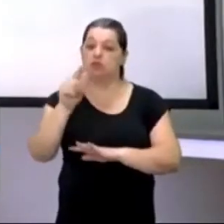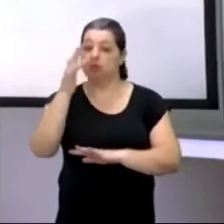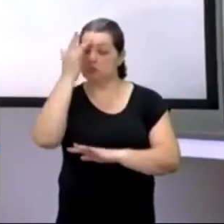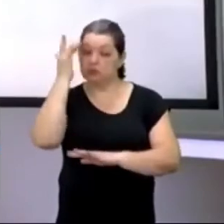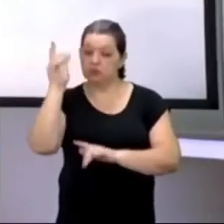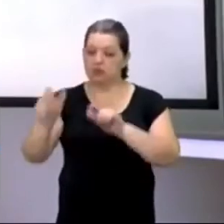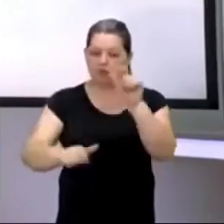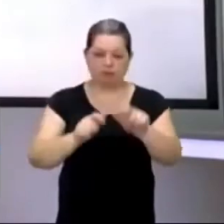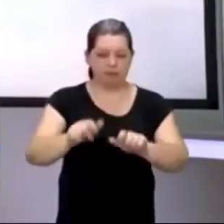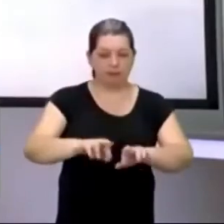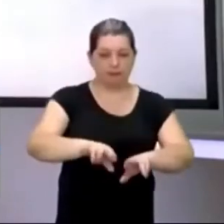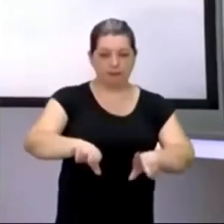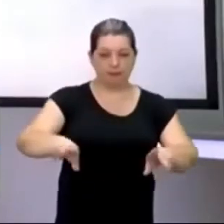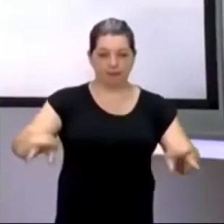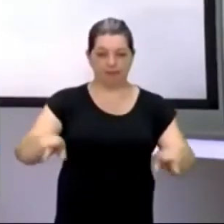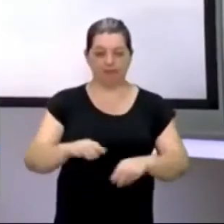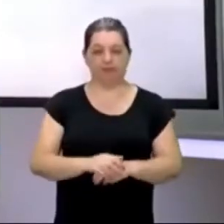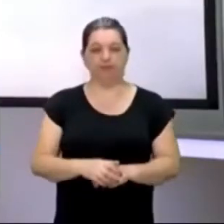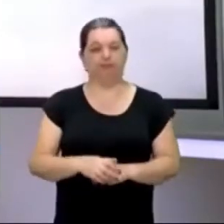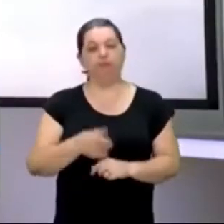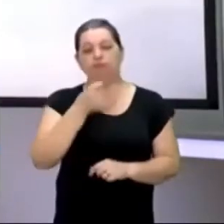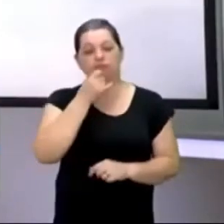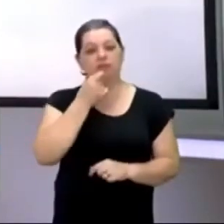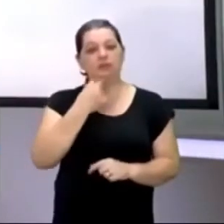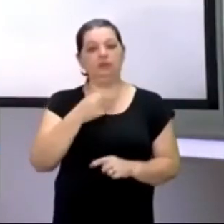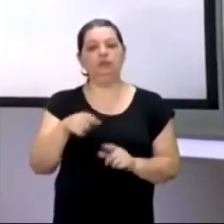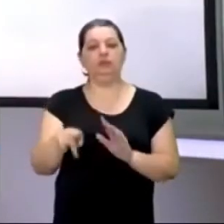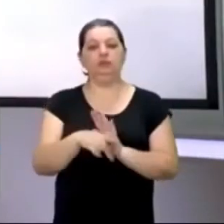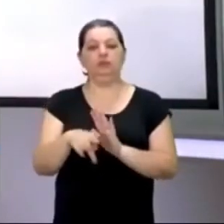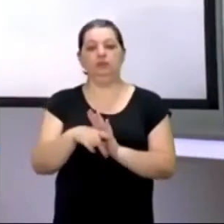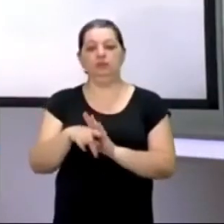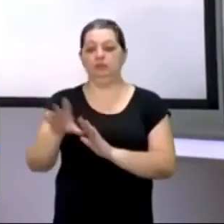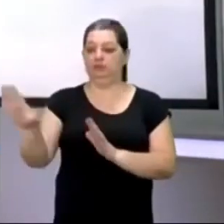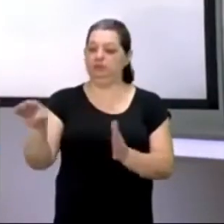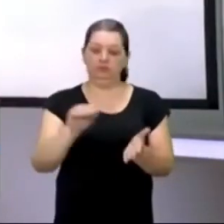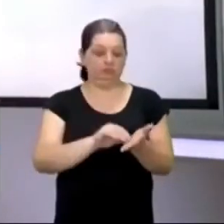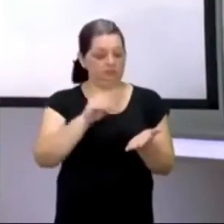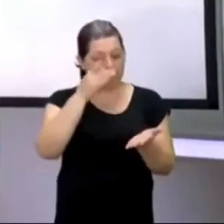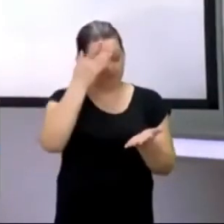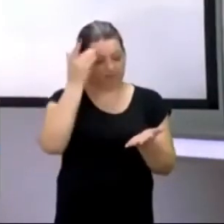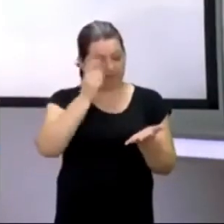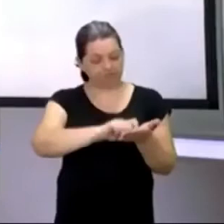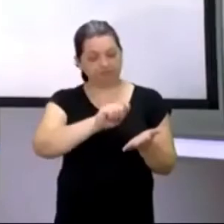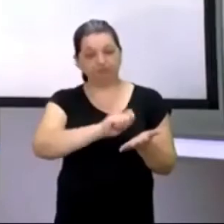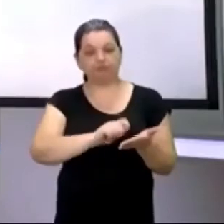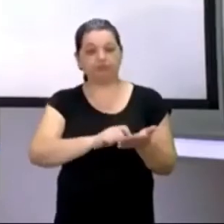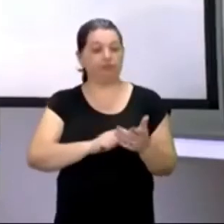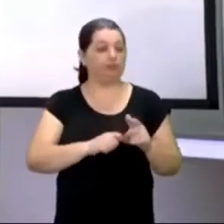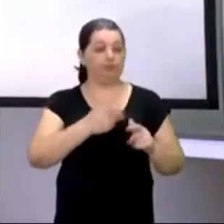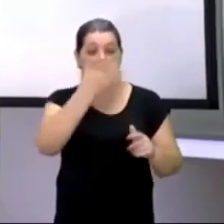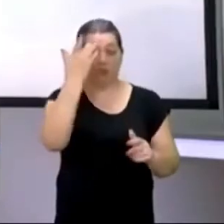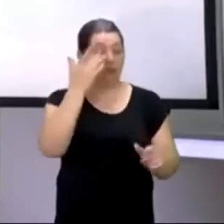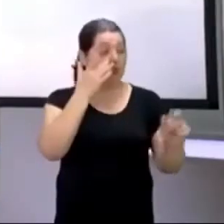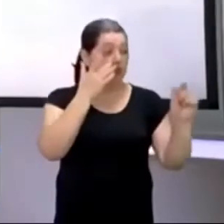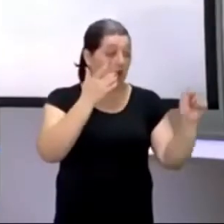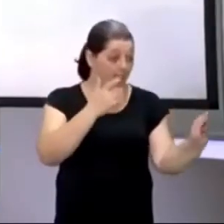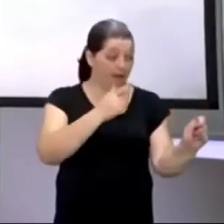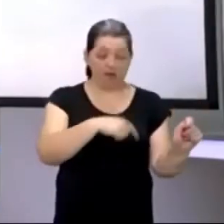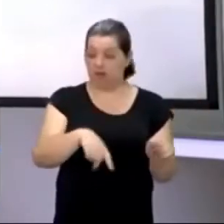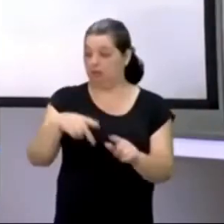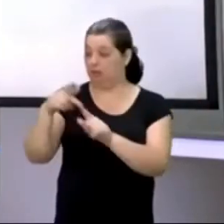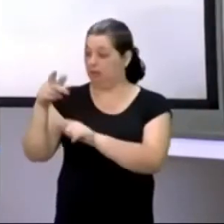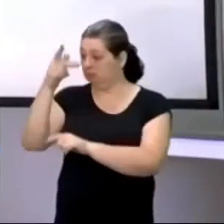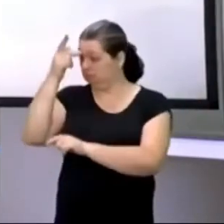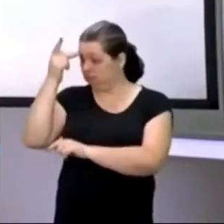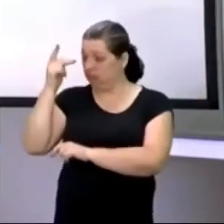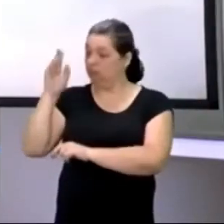então, ah, professor, eu pego, o elas estão falando, de repetido, por exemplo, pessoa A, falou uma coisa, pessoa B, falou